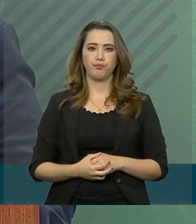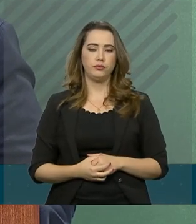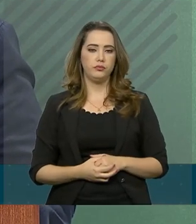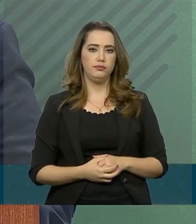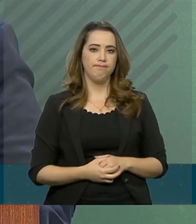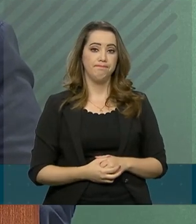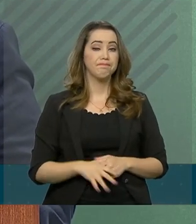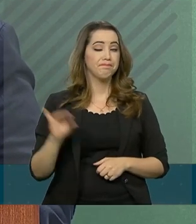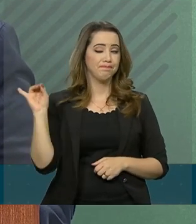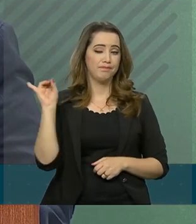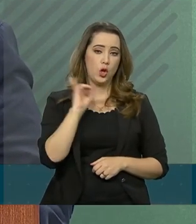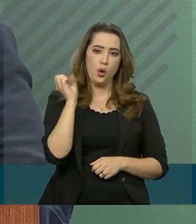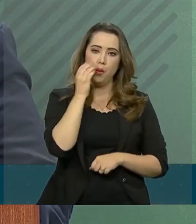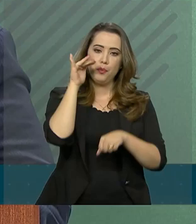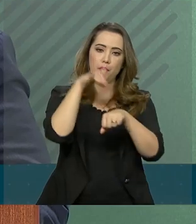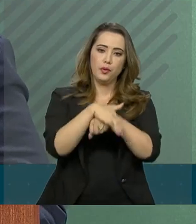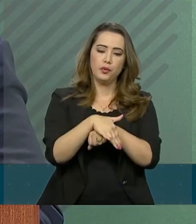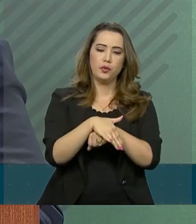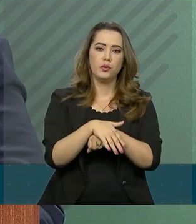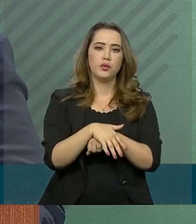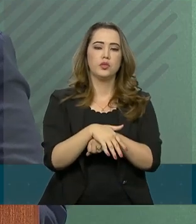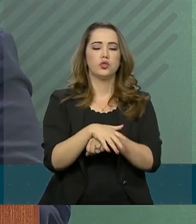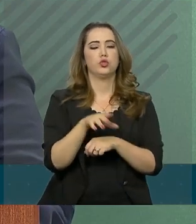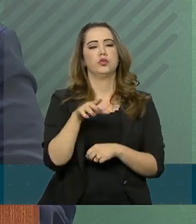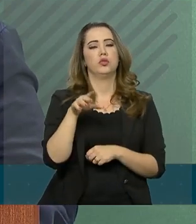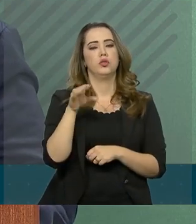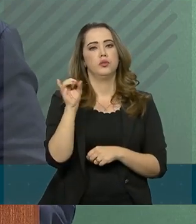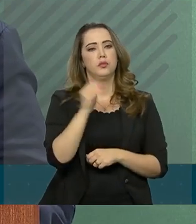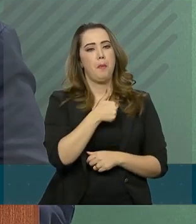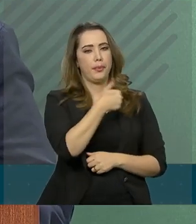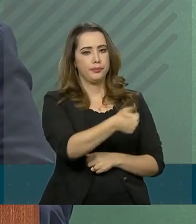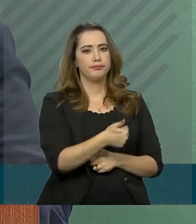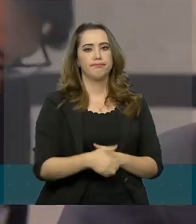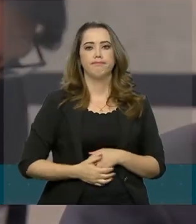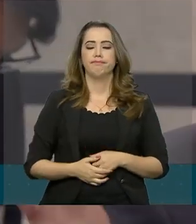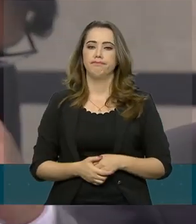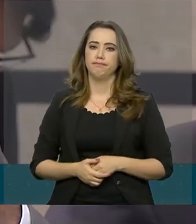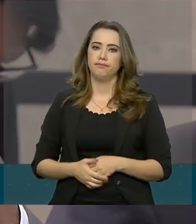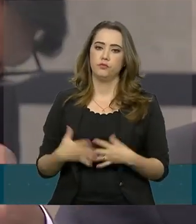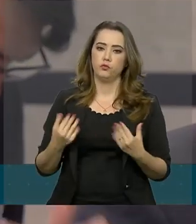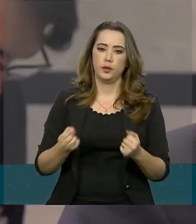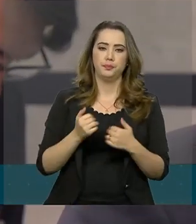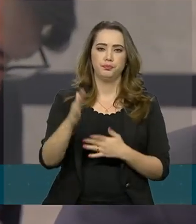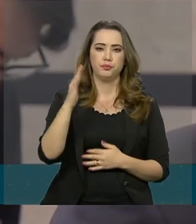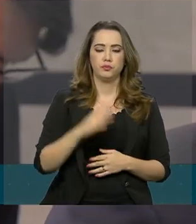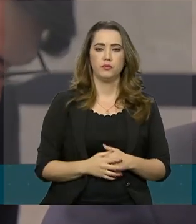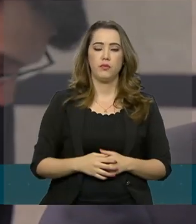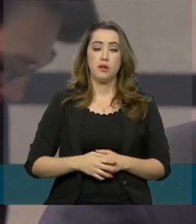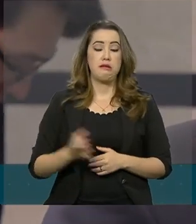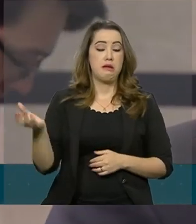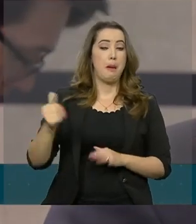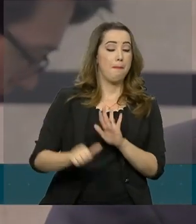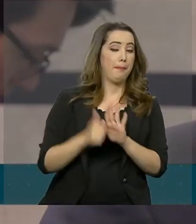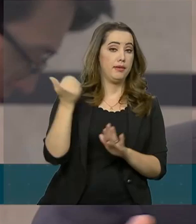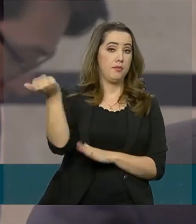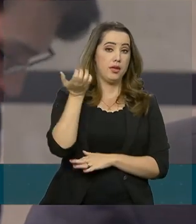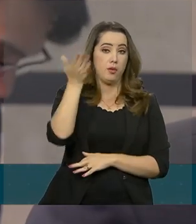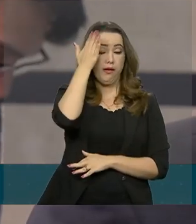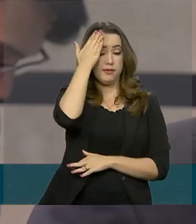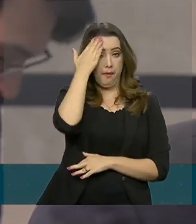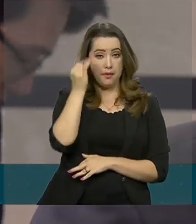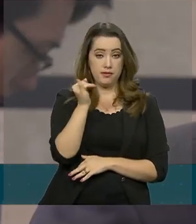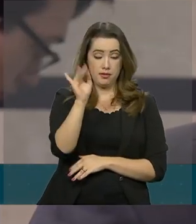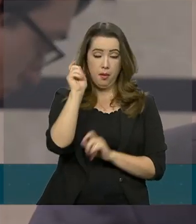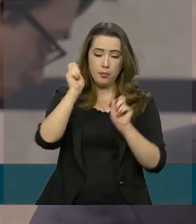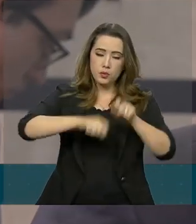Boa noite, porta-voz. Tudo Fábio Muracal, do Valor. Tudo bom? Tudo bom. Vamos lá. Primeiro, eu queria saber se cabe alguma